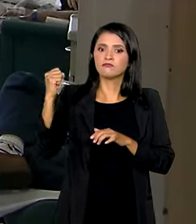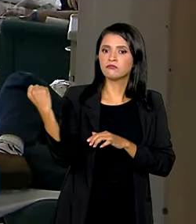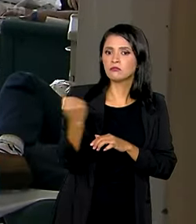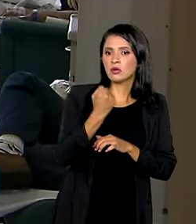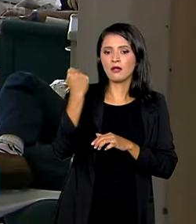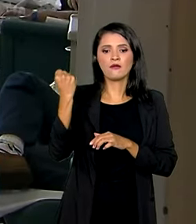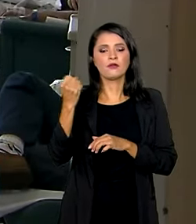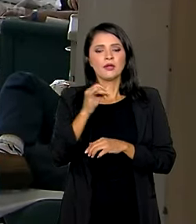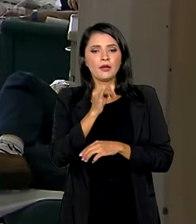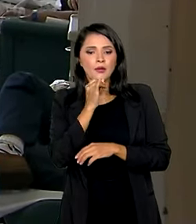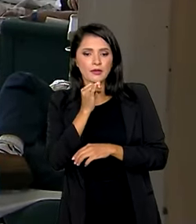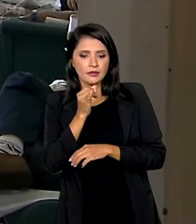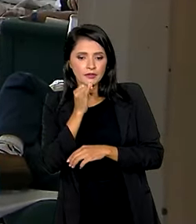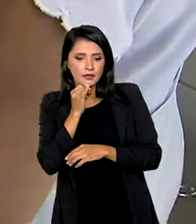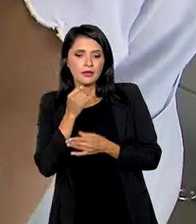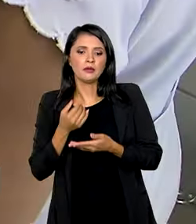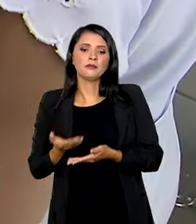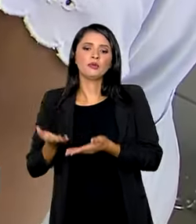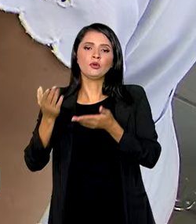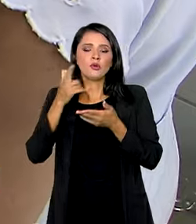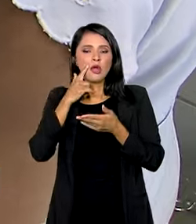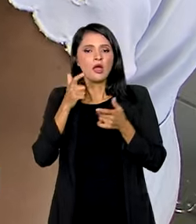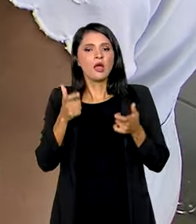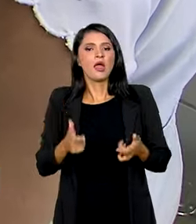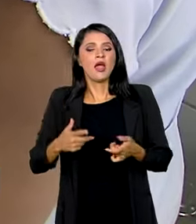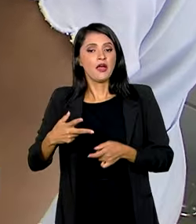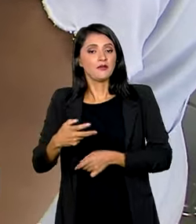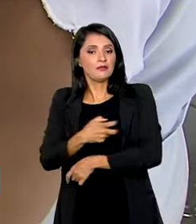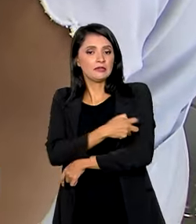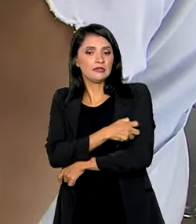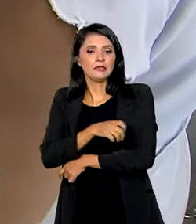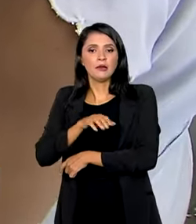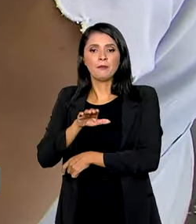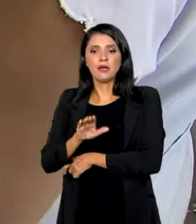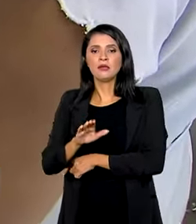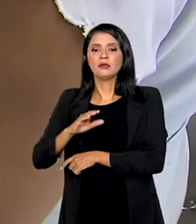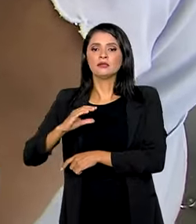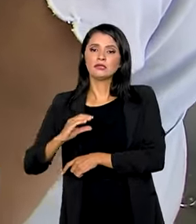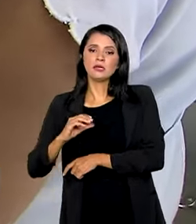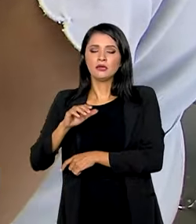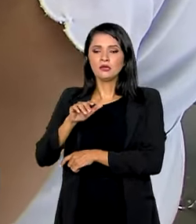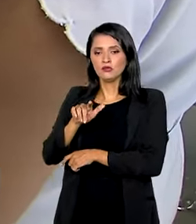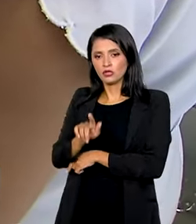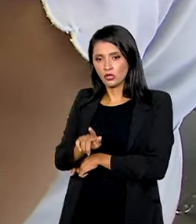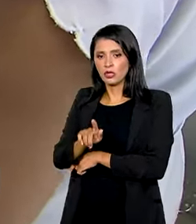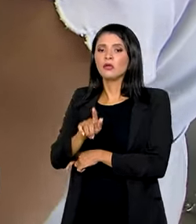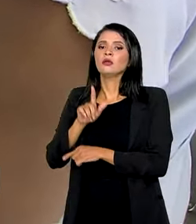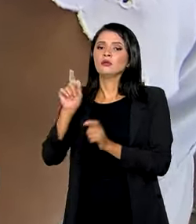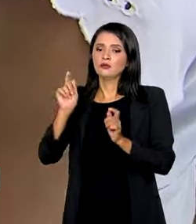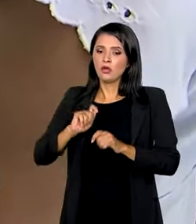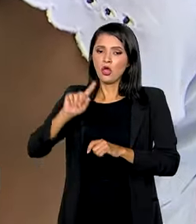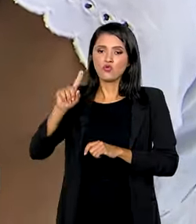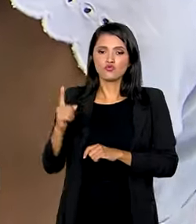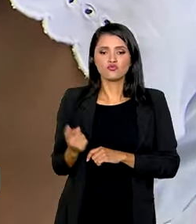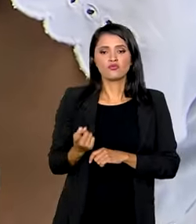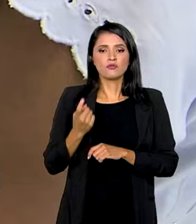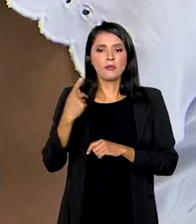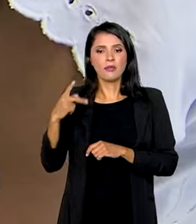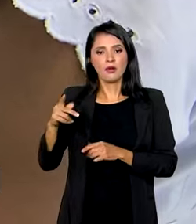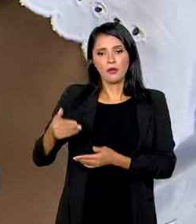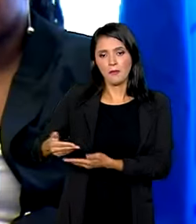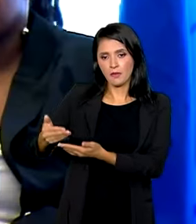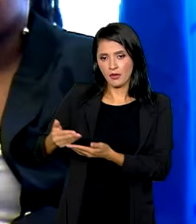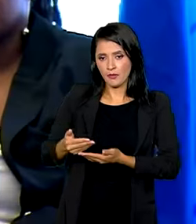como a recuperação das altas coberturas da vacina BCG, que possui indicação de uma dose para recém